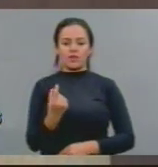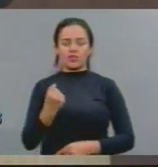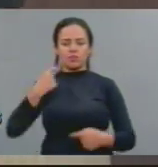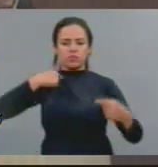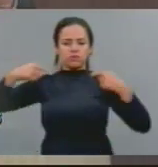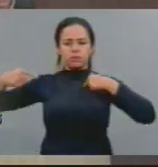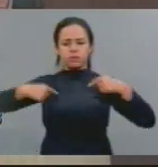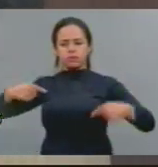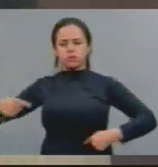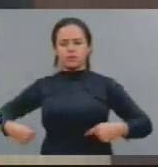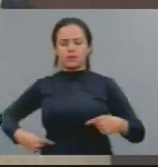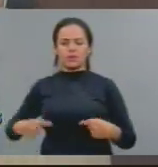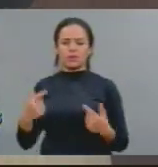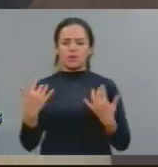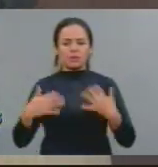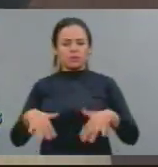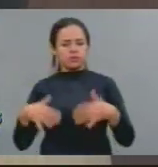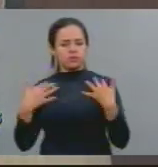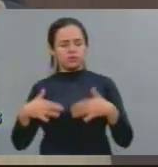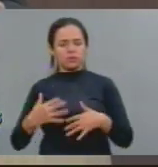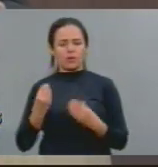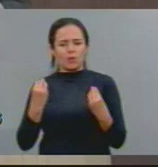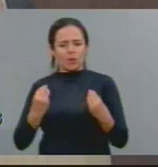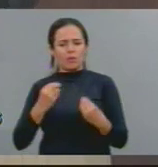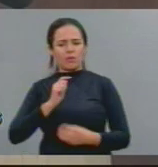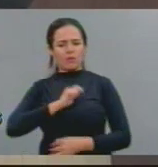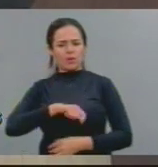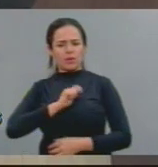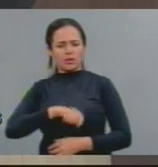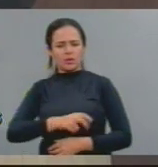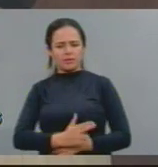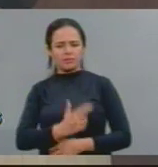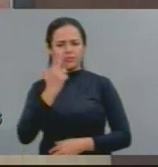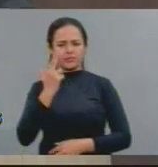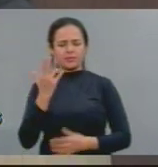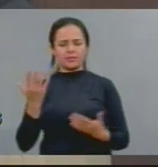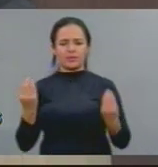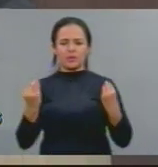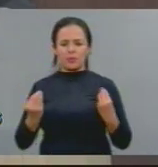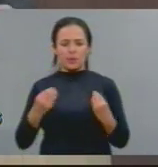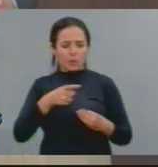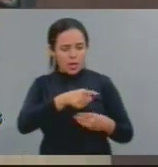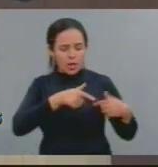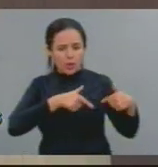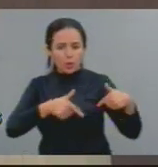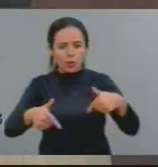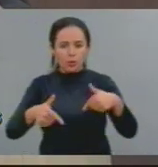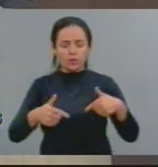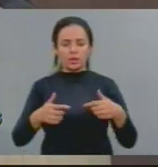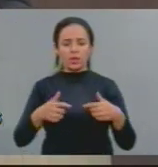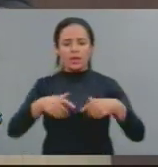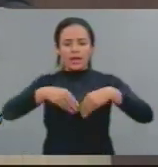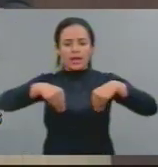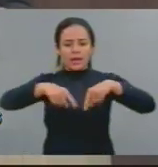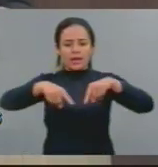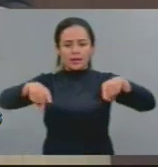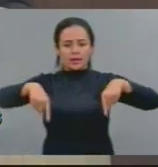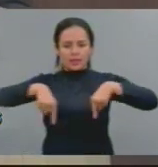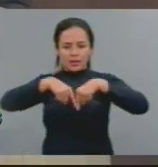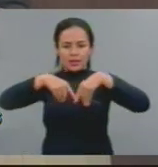disparados para calar a sua voz na disputa pela terra e contra